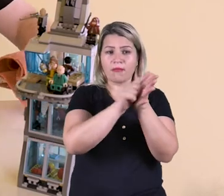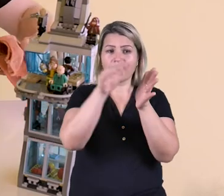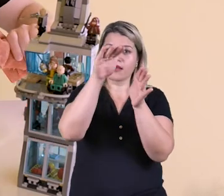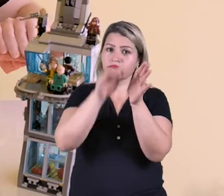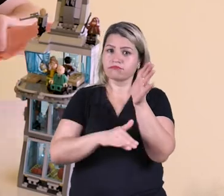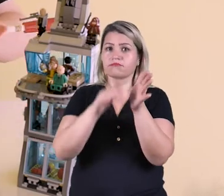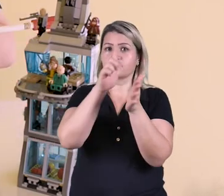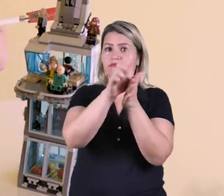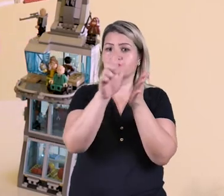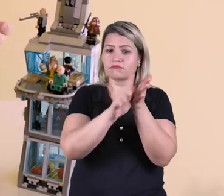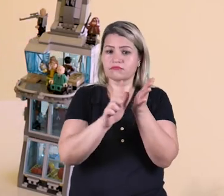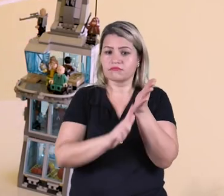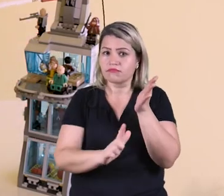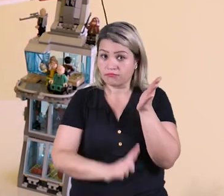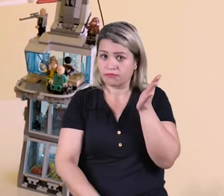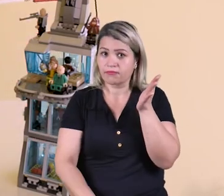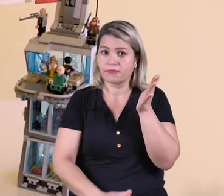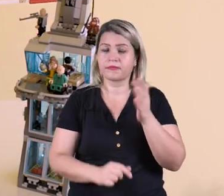baixo.